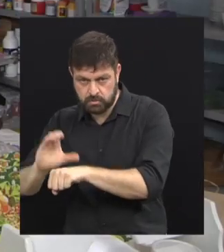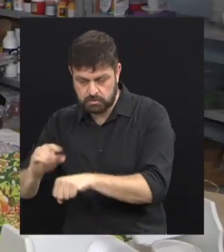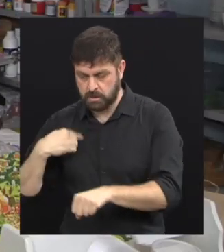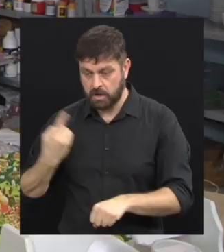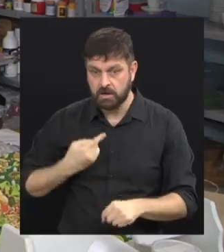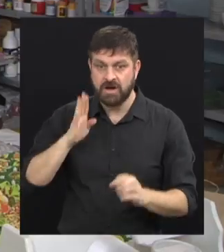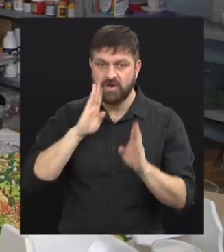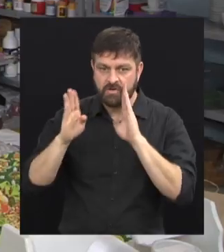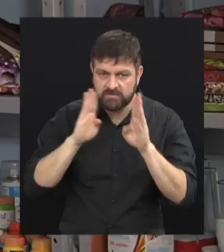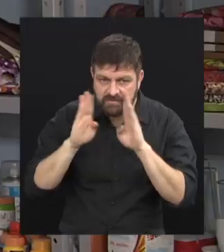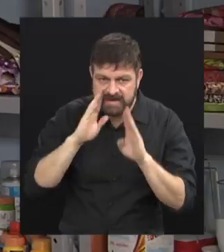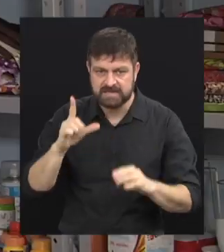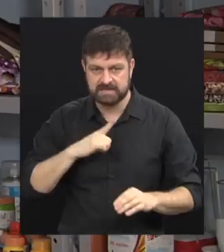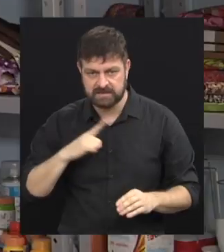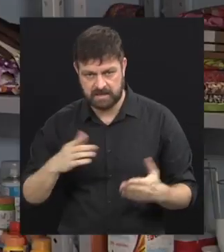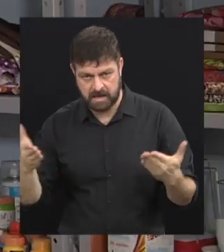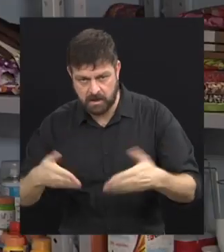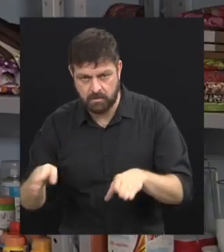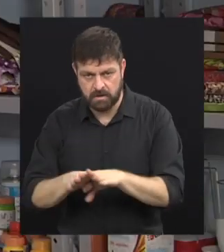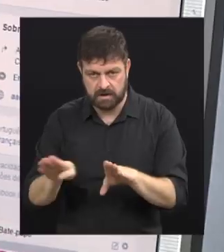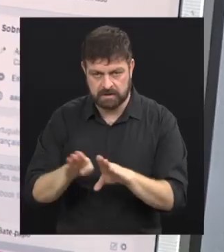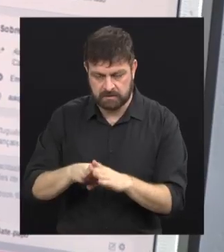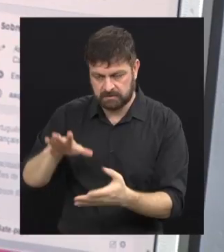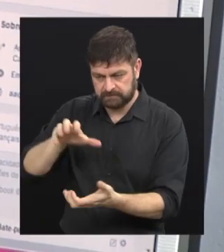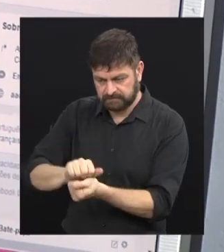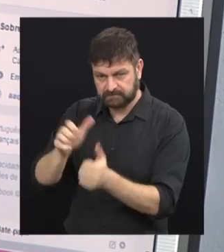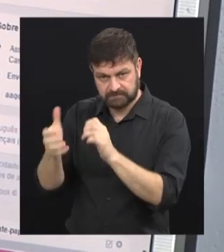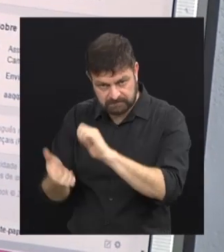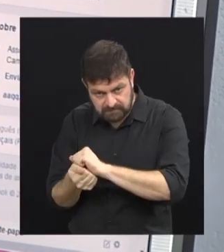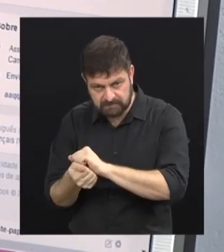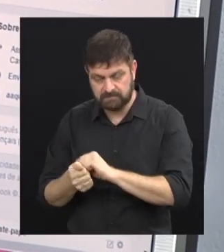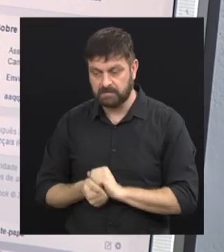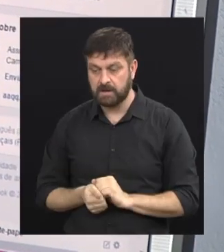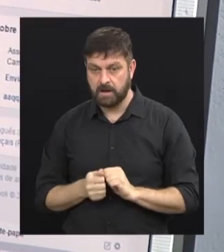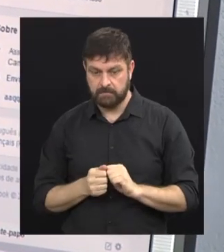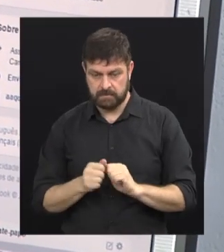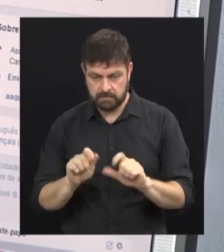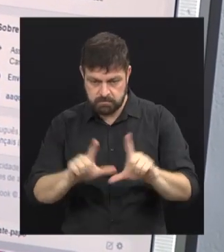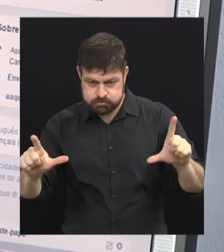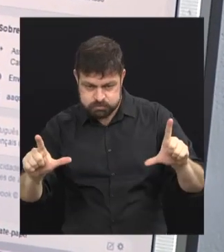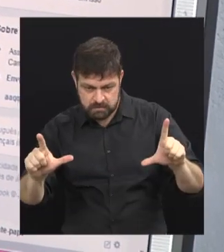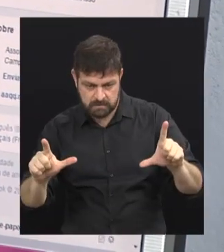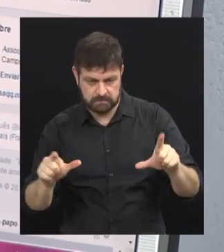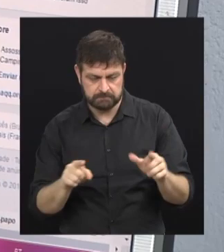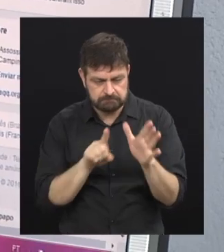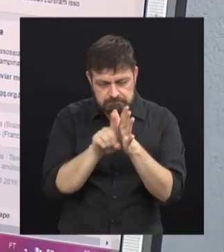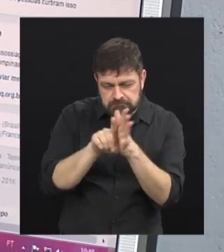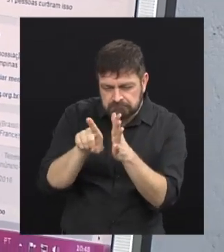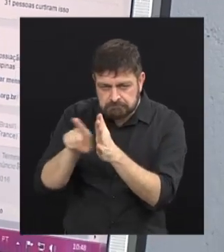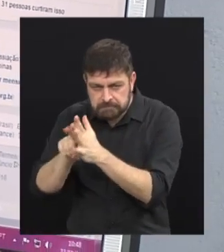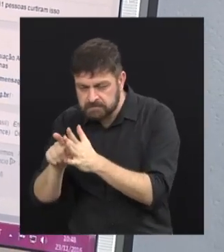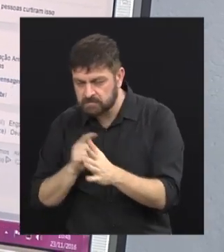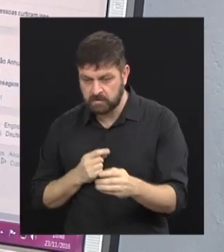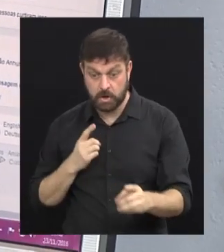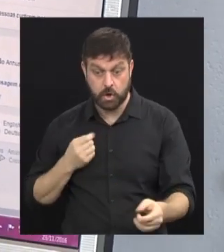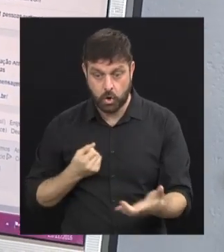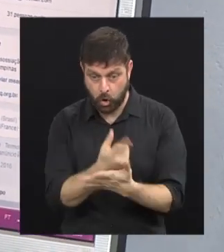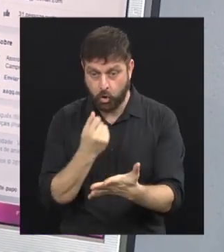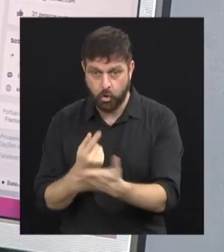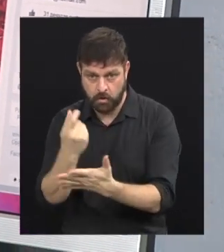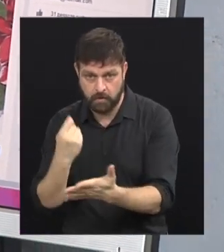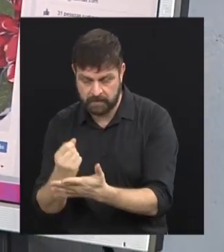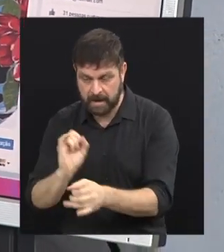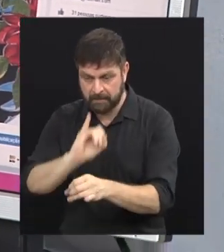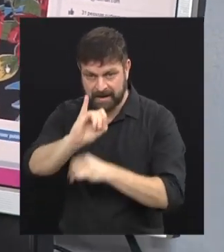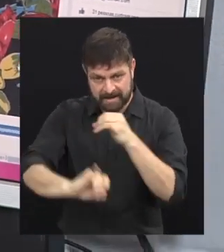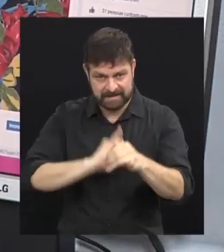nosso Face, né? Agora também, o Arte em Chita. As pessoas podem entrar, olhar, comprar, né? Online também, que vai nos